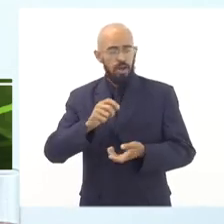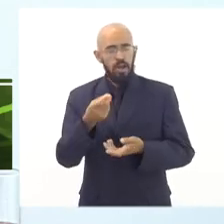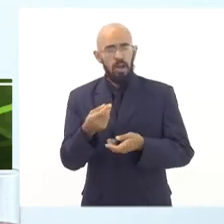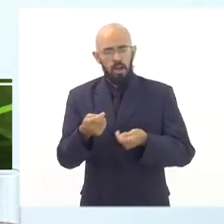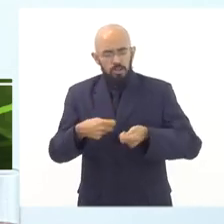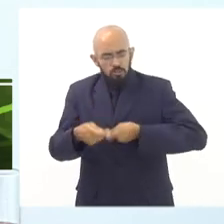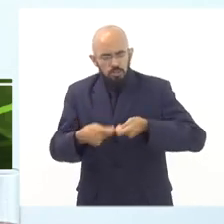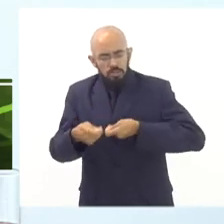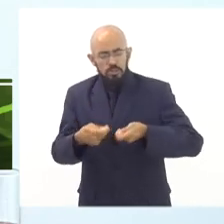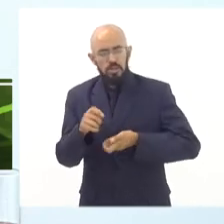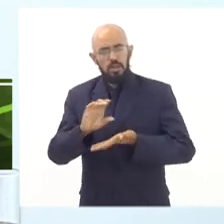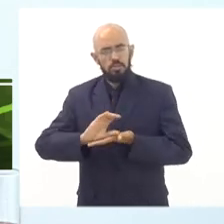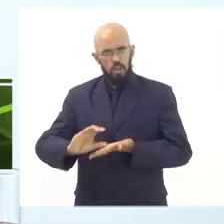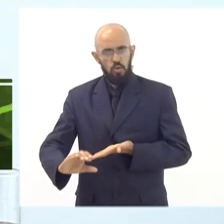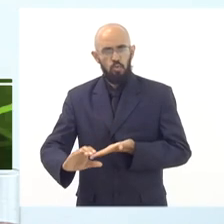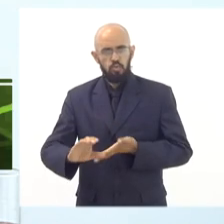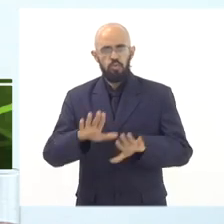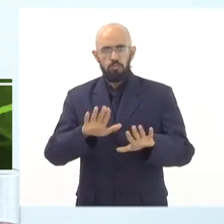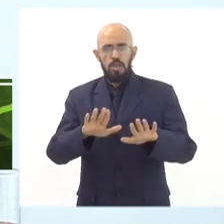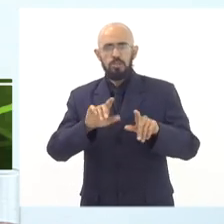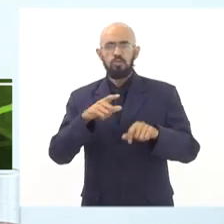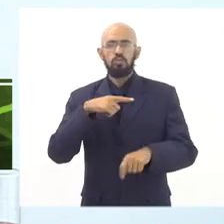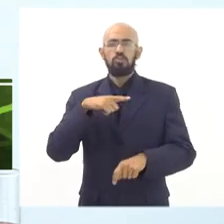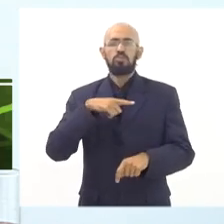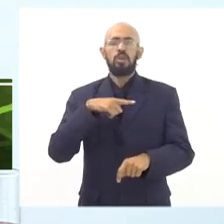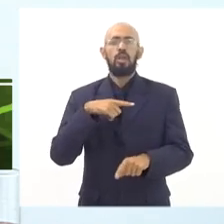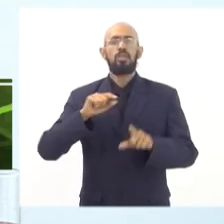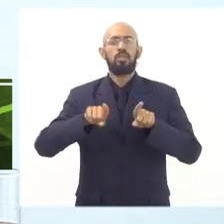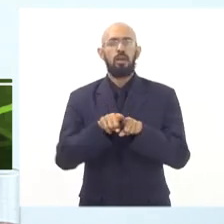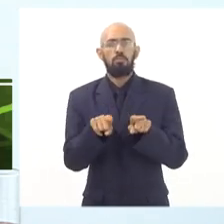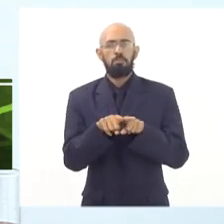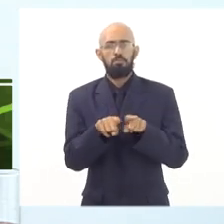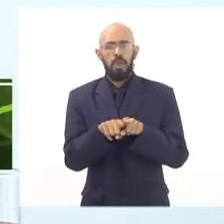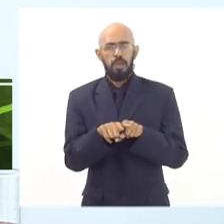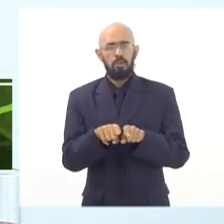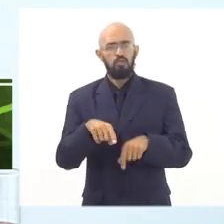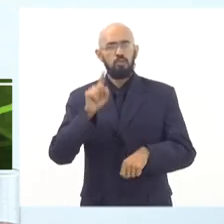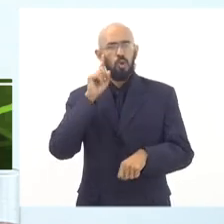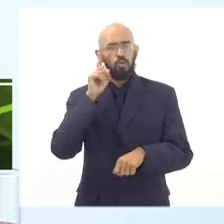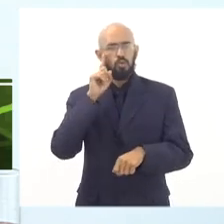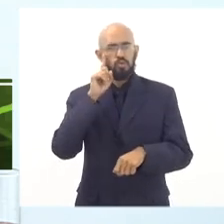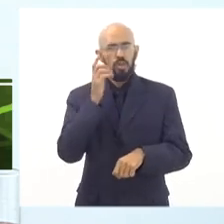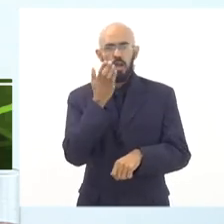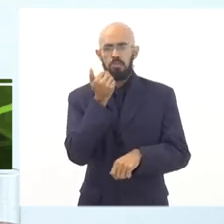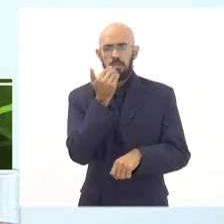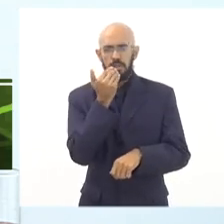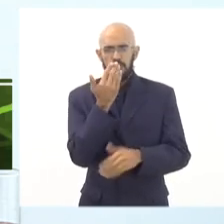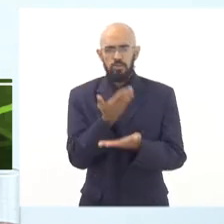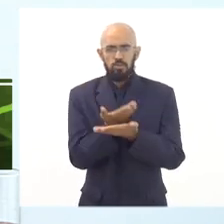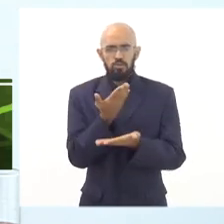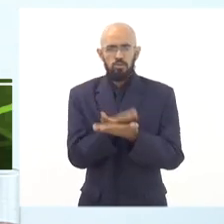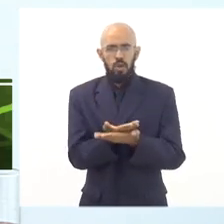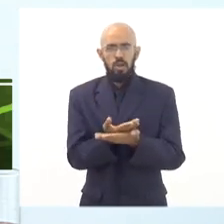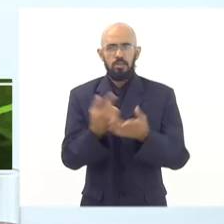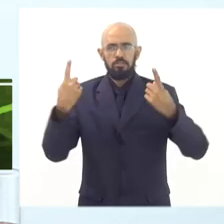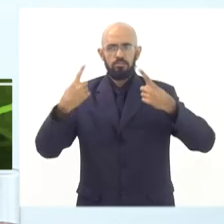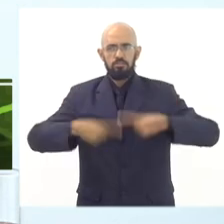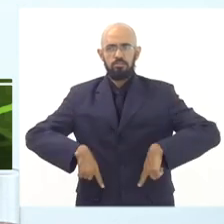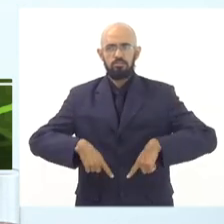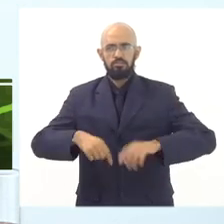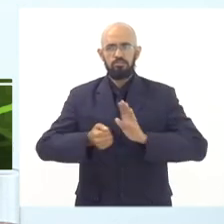Só que a gente tem no cotidiano da implementação da alimentação escolar uma série de desafios